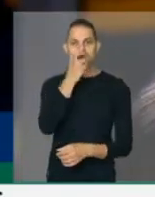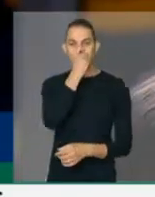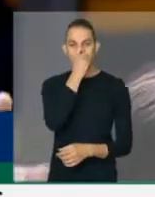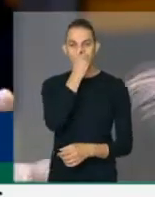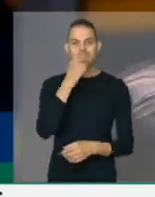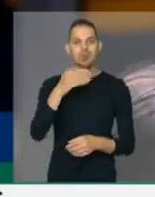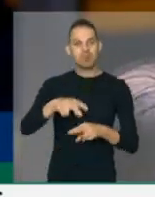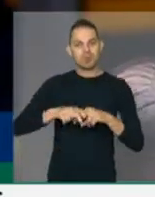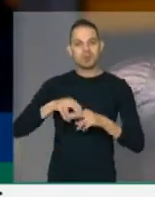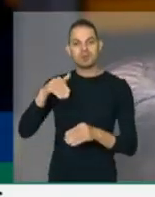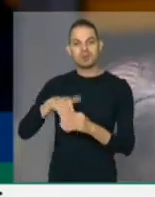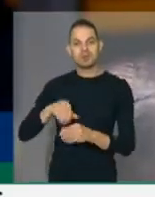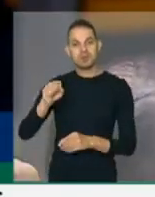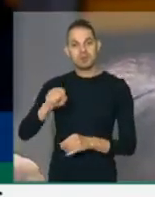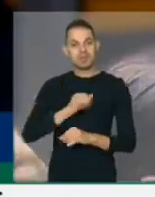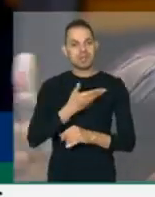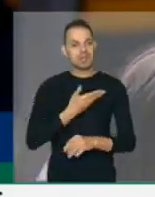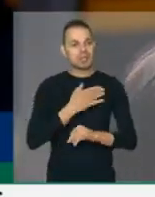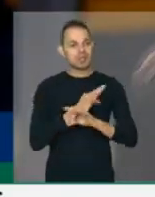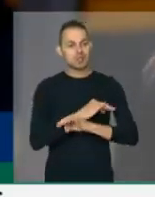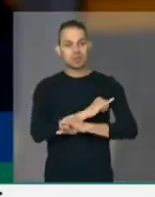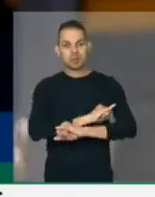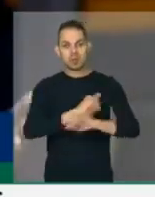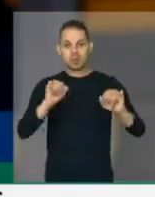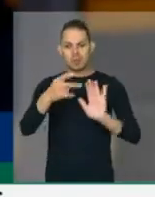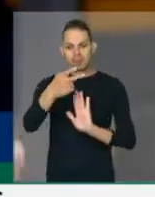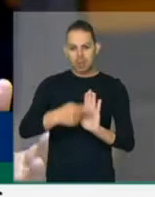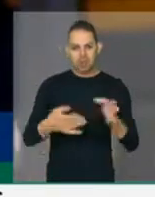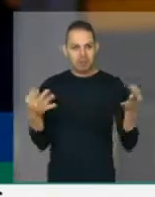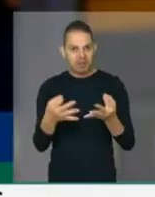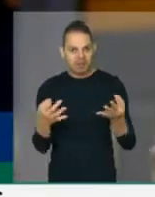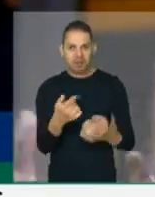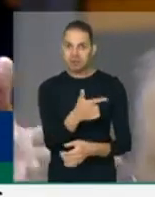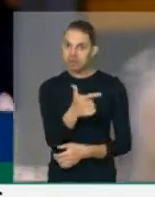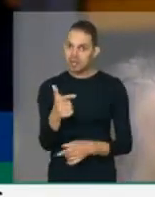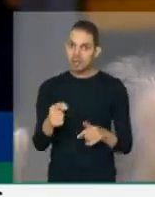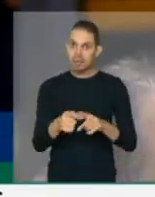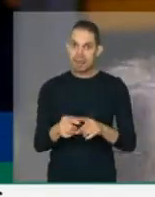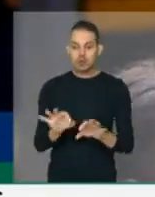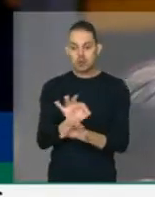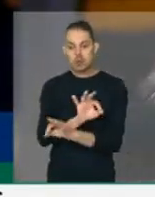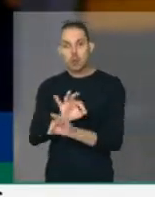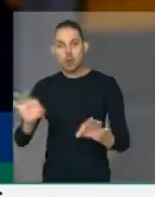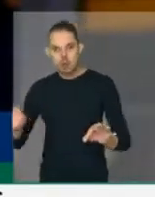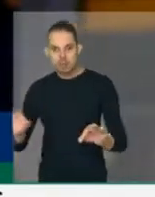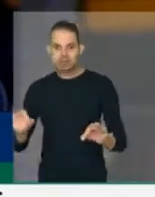colegas, todo projeto realmente não é perfeito, mas o ótimo inimigo do bom, vamos fazer aquilo que é possível.